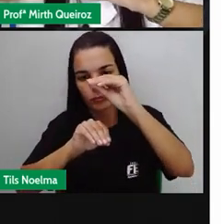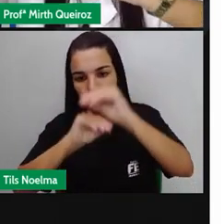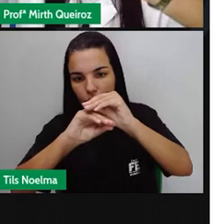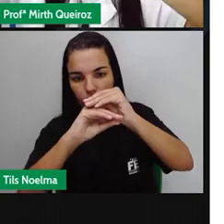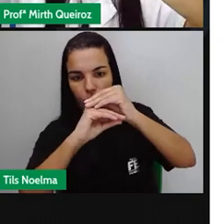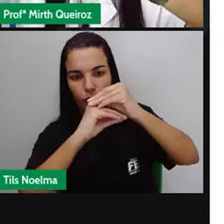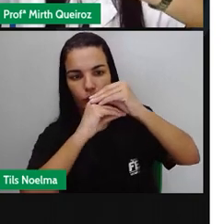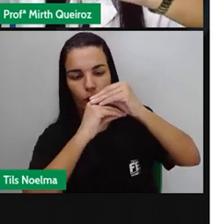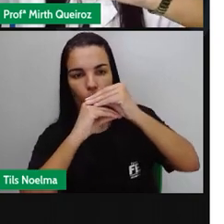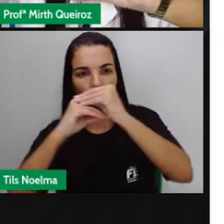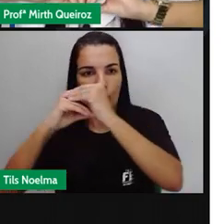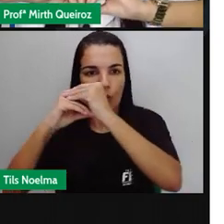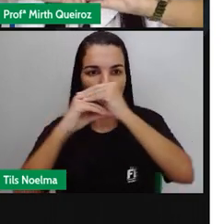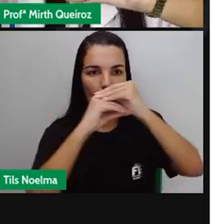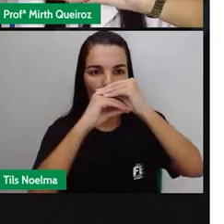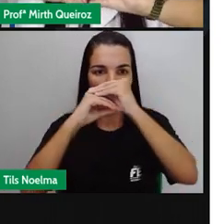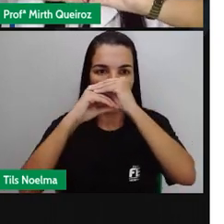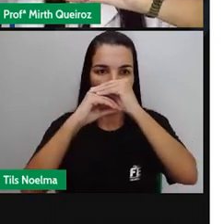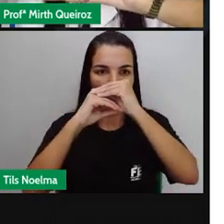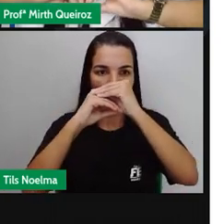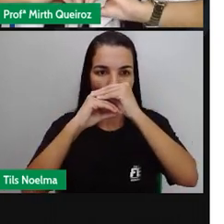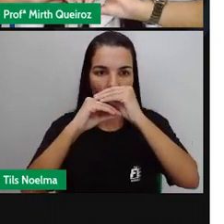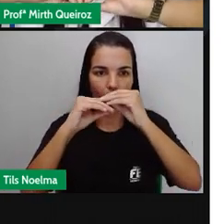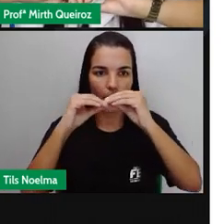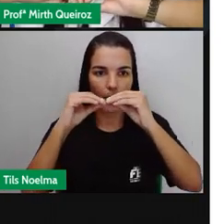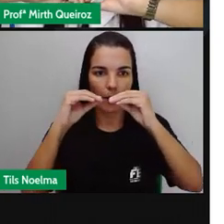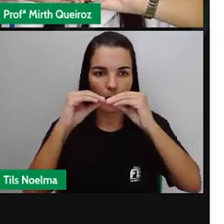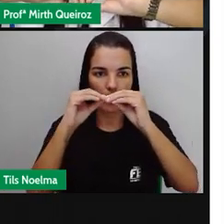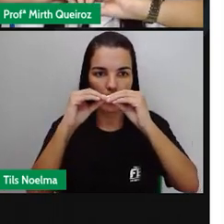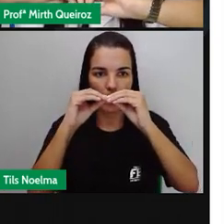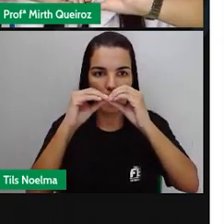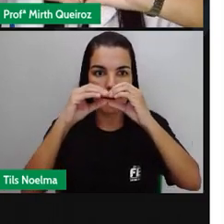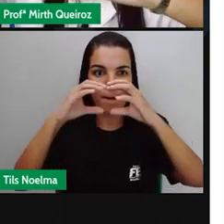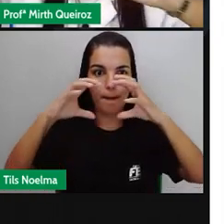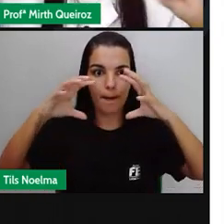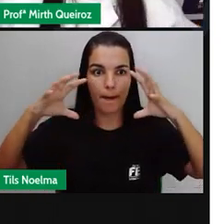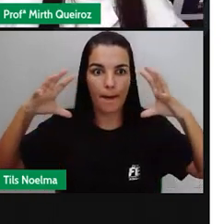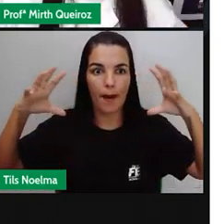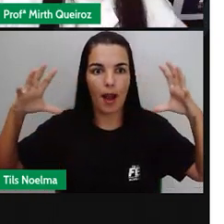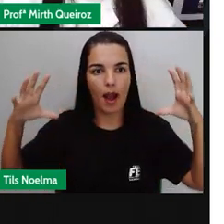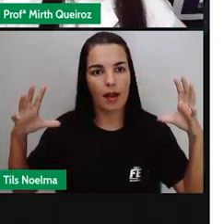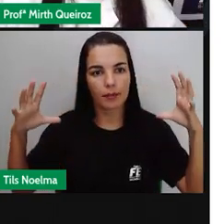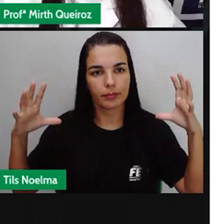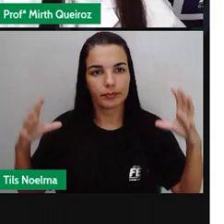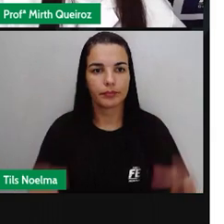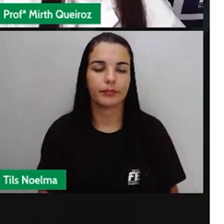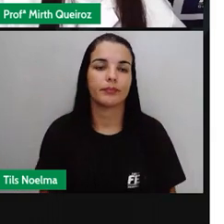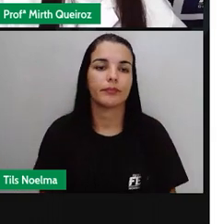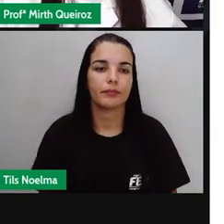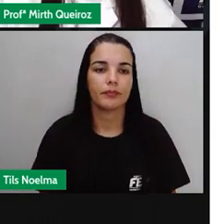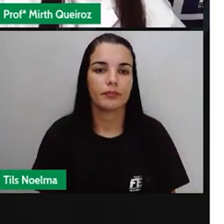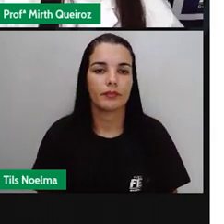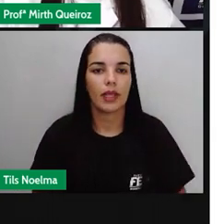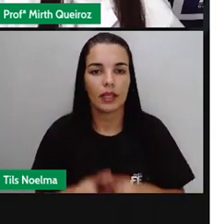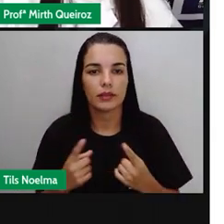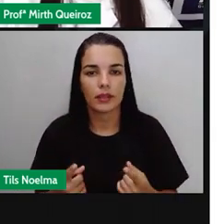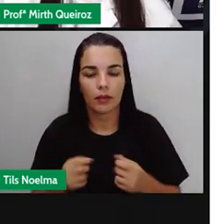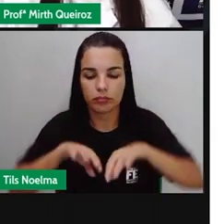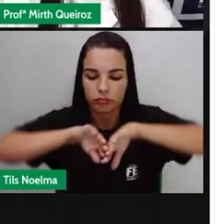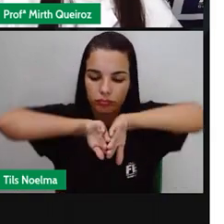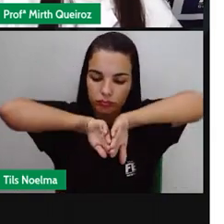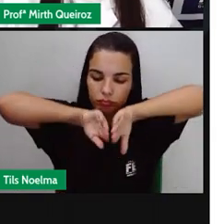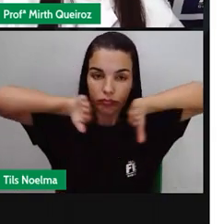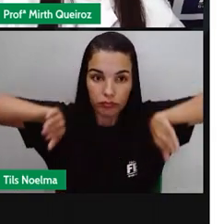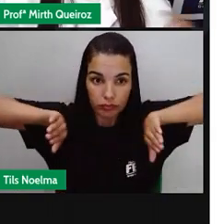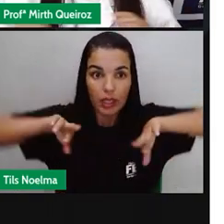duas e depois vai ocorrer essa reprodução por divisão binária, certo? Sendo que elas vão ser geneticamente